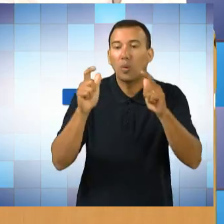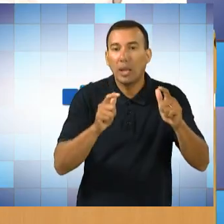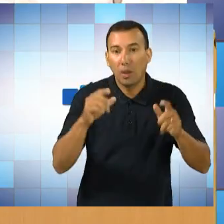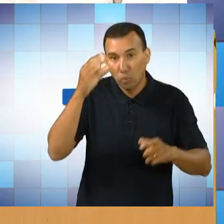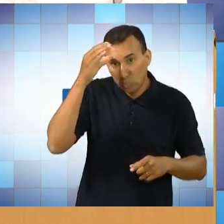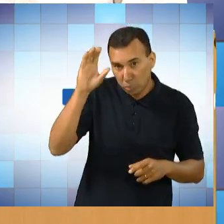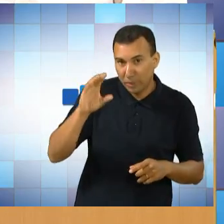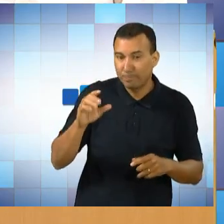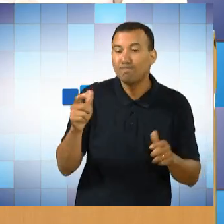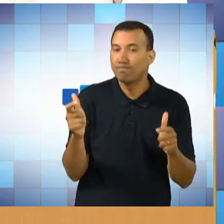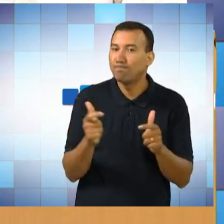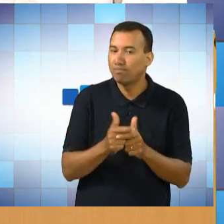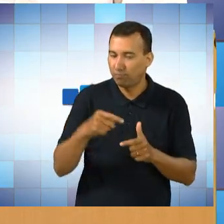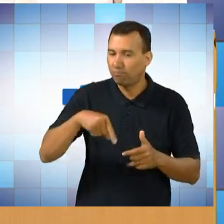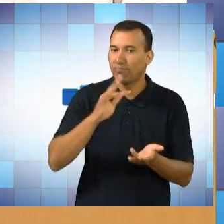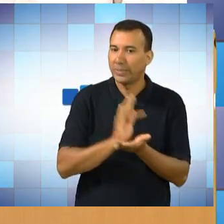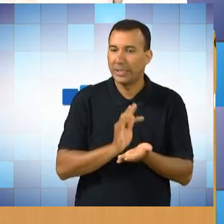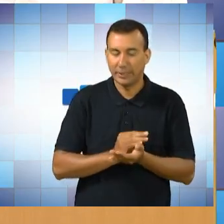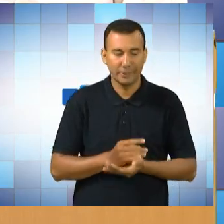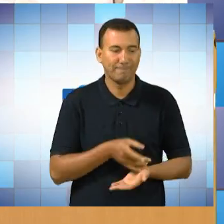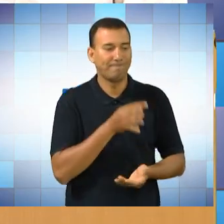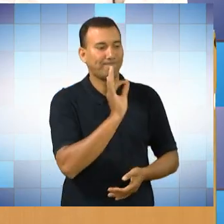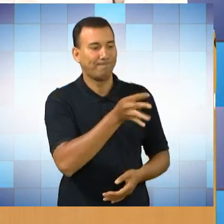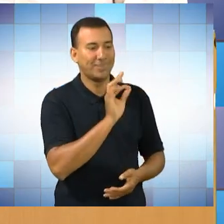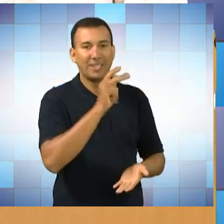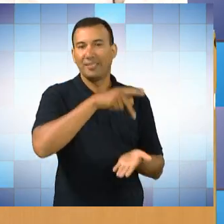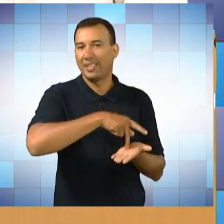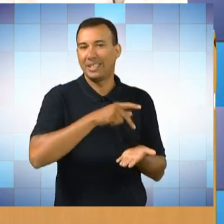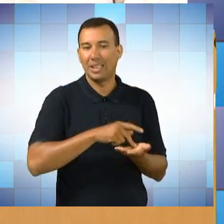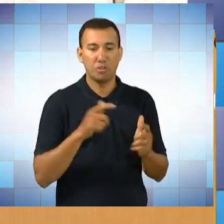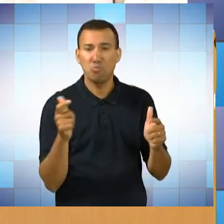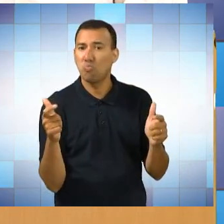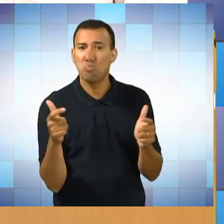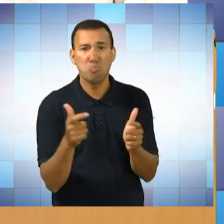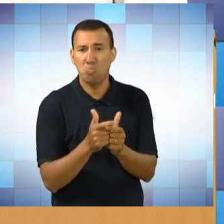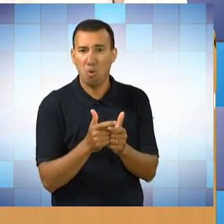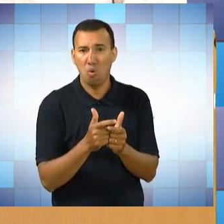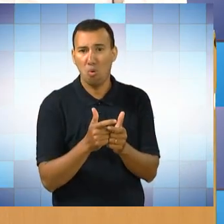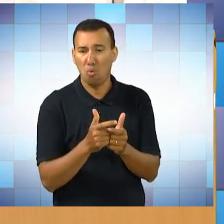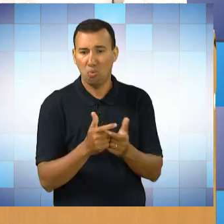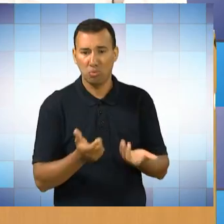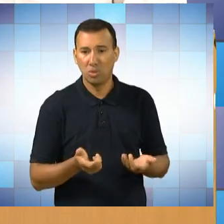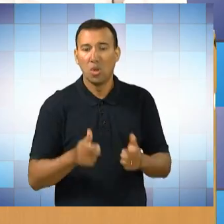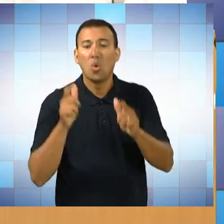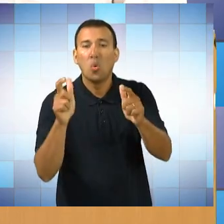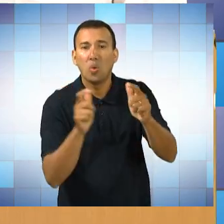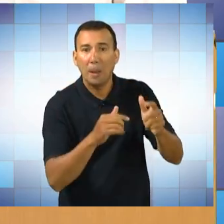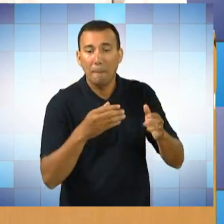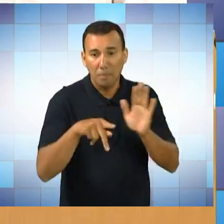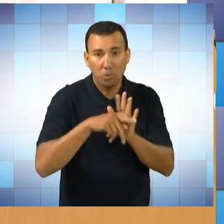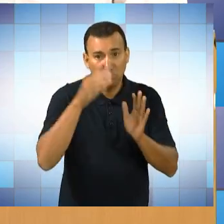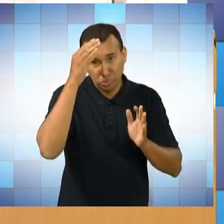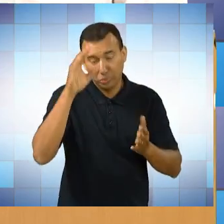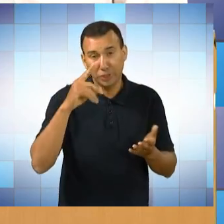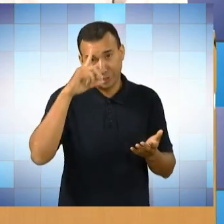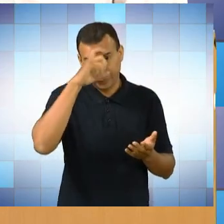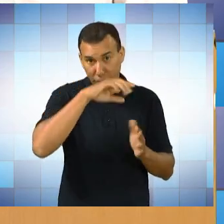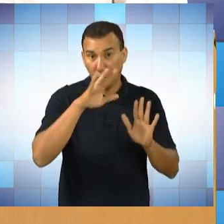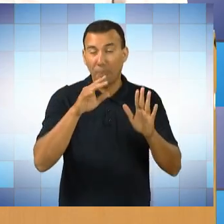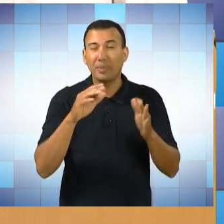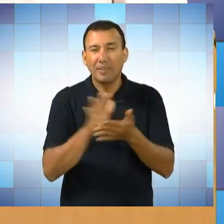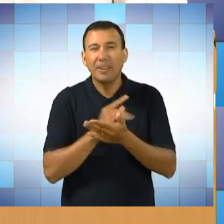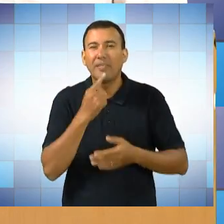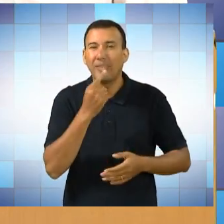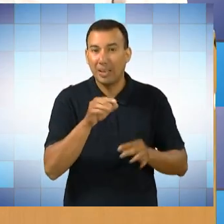são poucos, né? São poucos, são poucos espaços. E falando da periferia, muitas vezes a